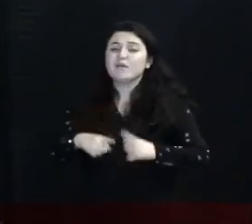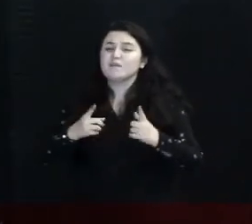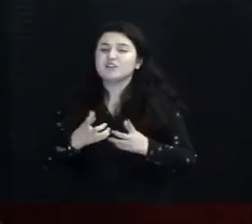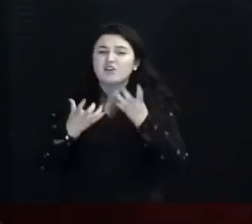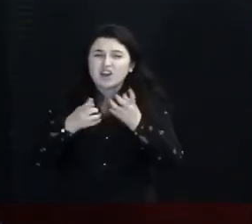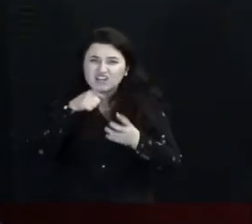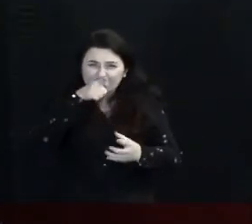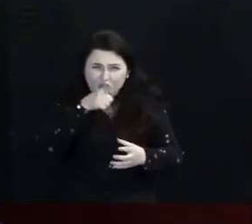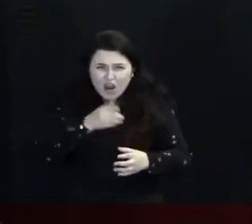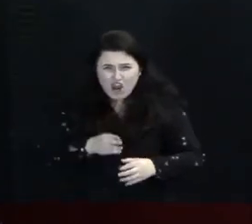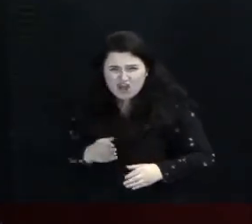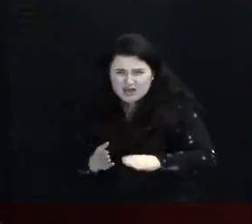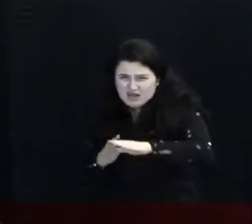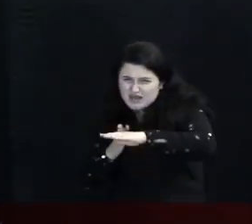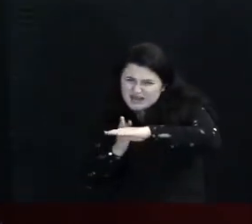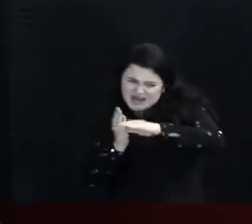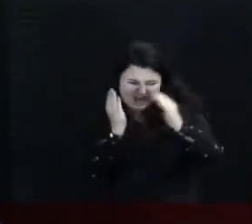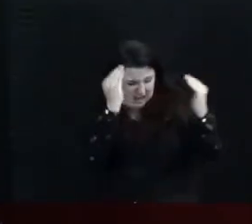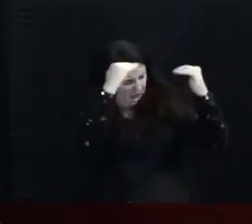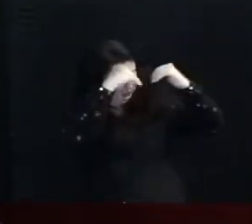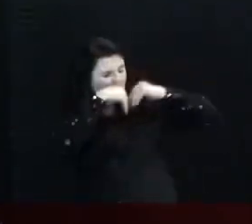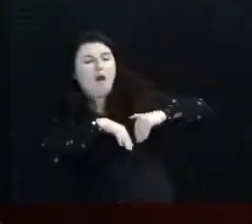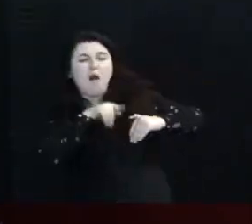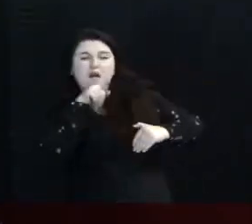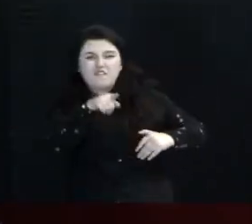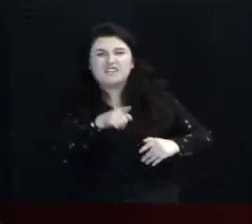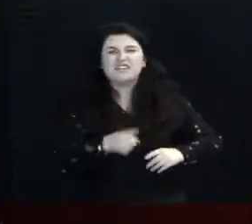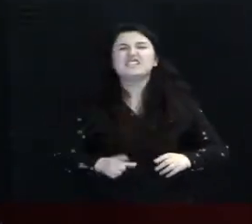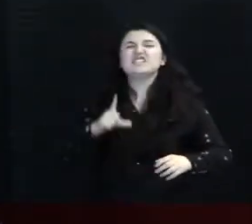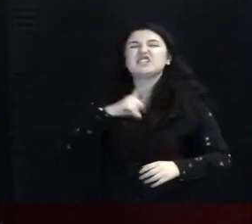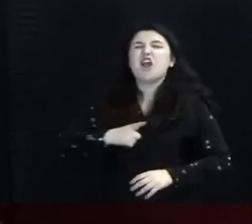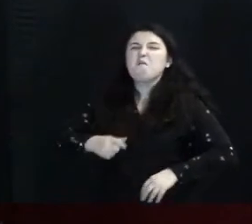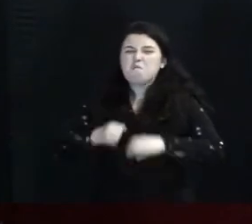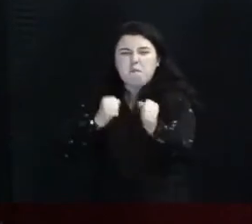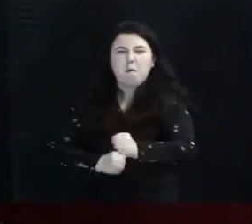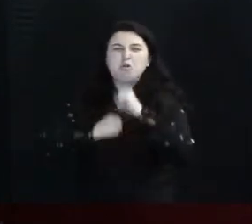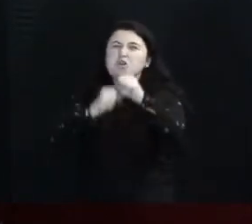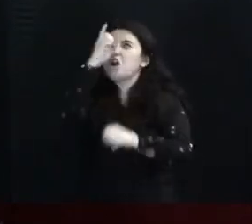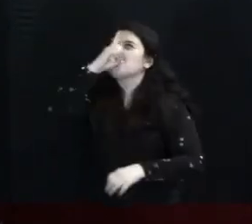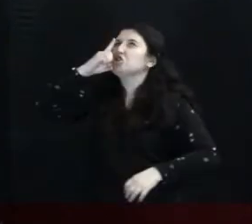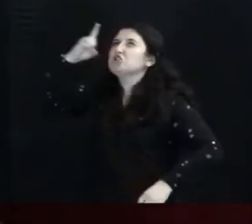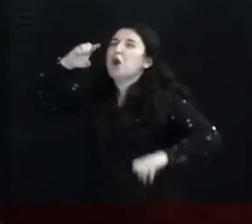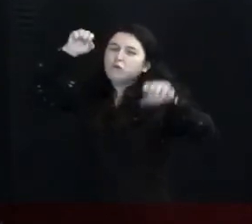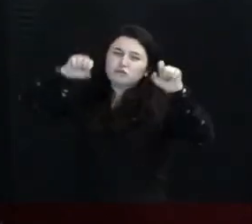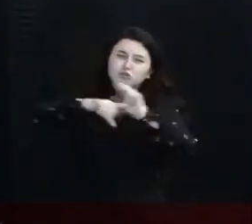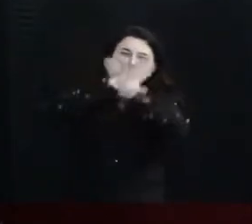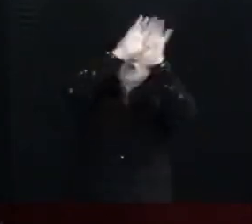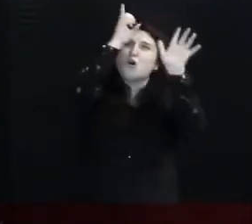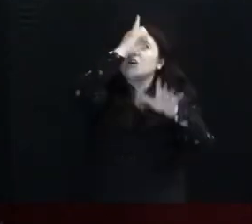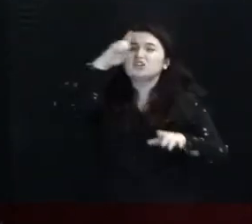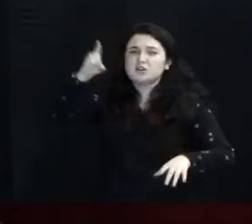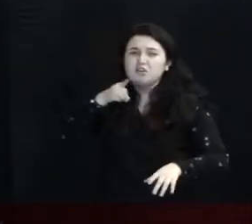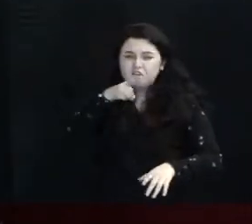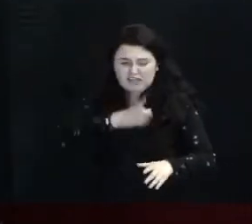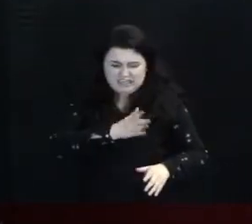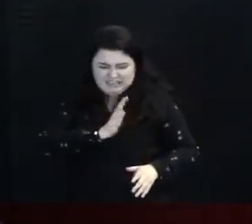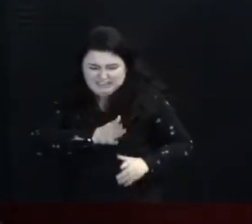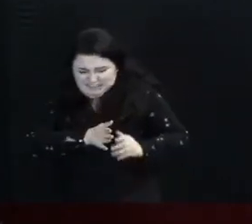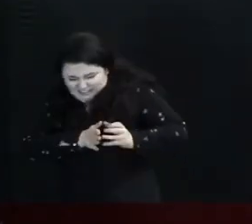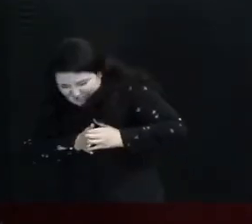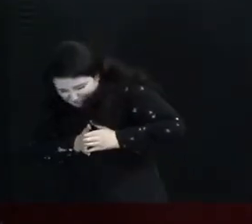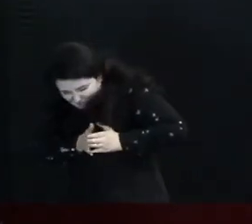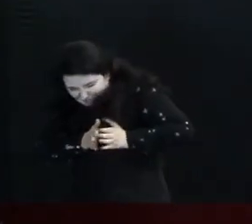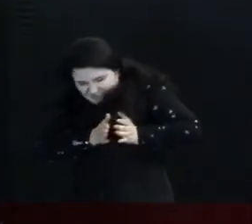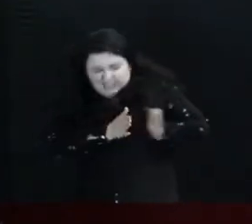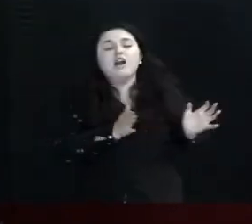Há o poder de Deus Dentro de você Há a glória de Deus E talvez você esteja Sendo quebrado Talvez